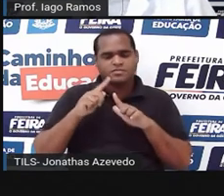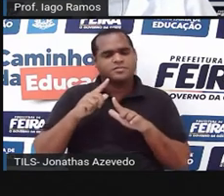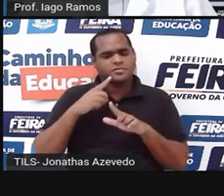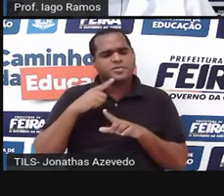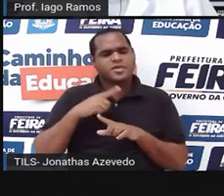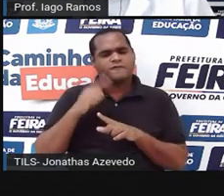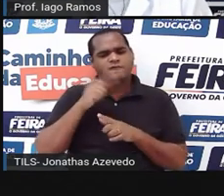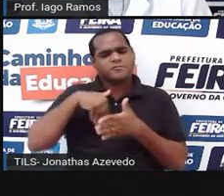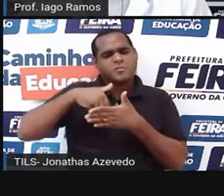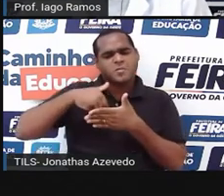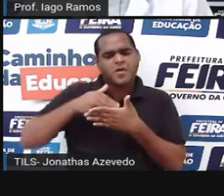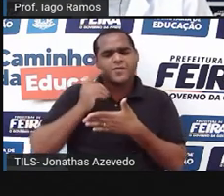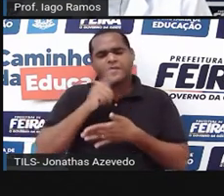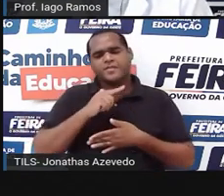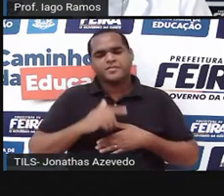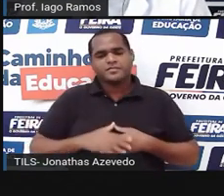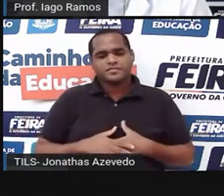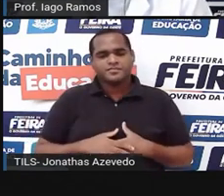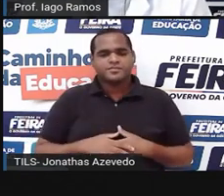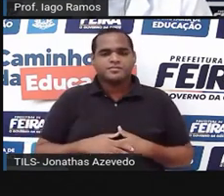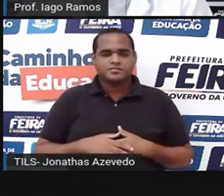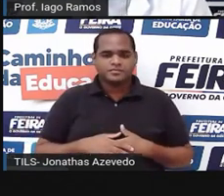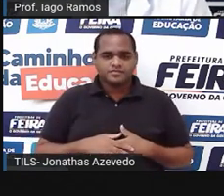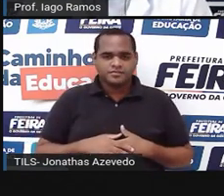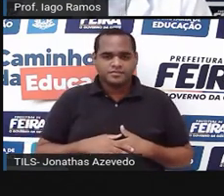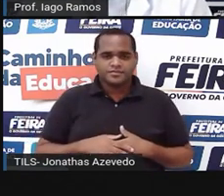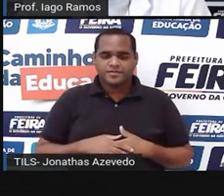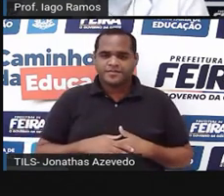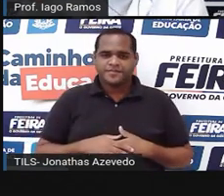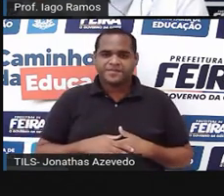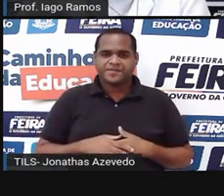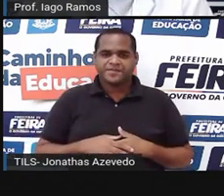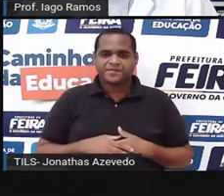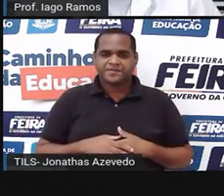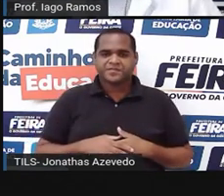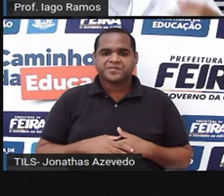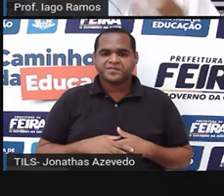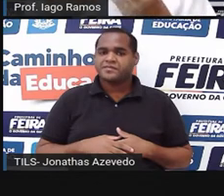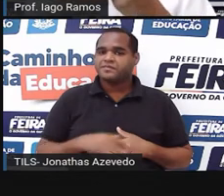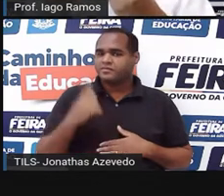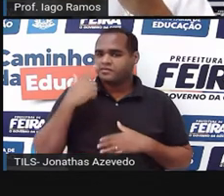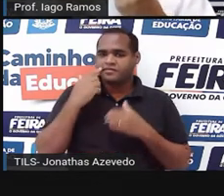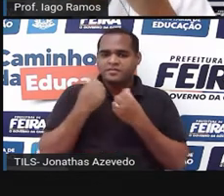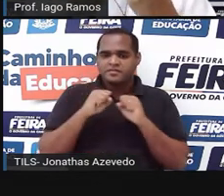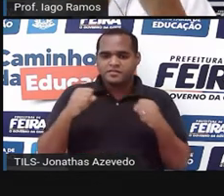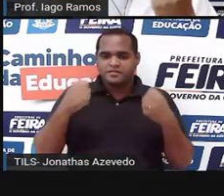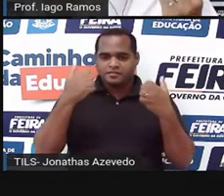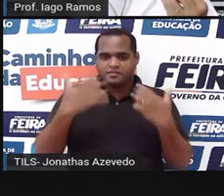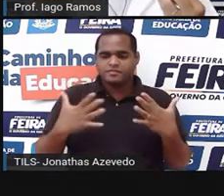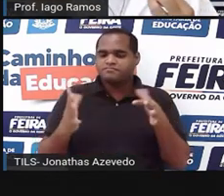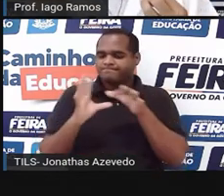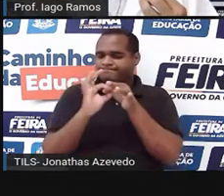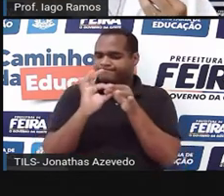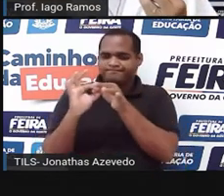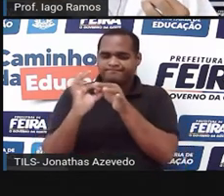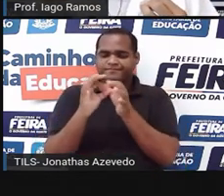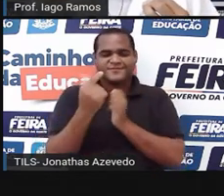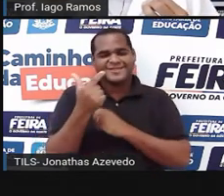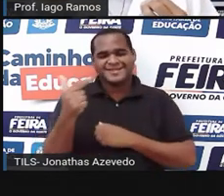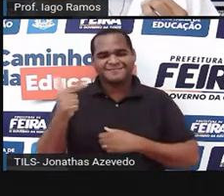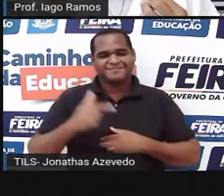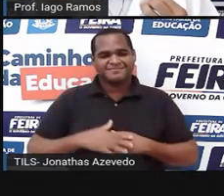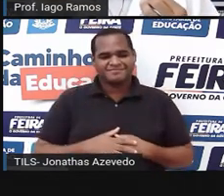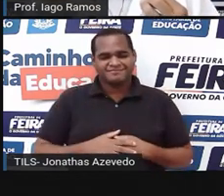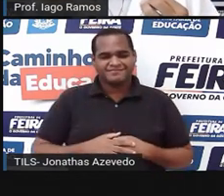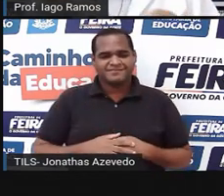de futebol. Então, essas grandezas aqui, ó, não se relacionam. Tá